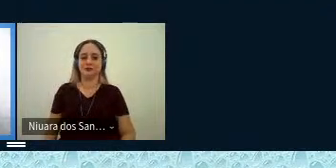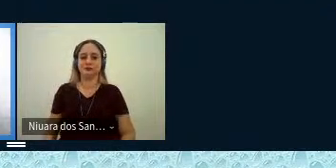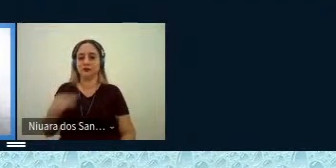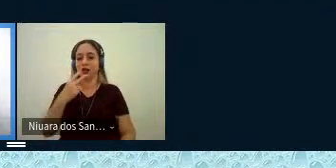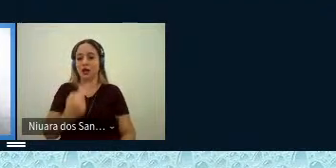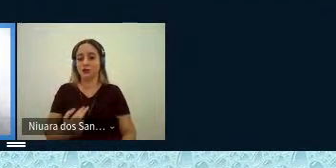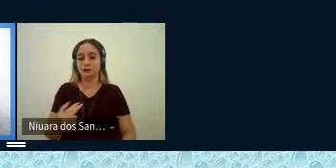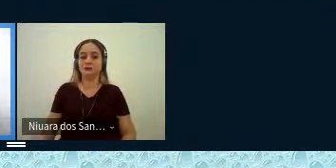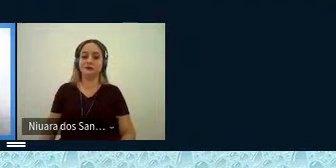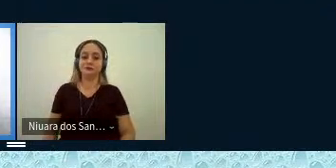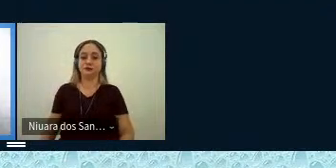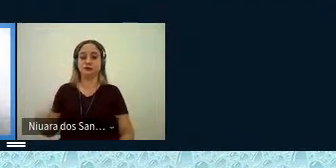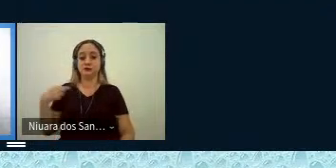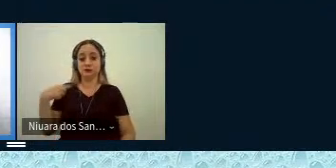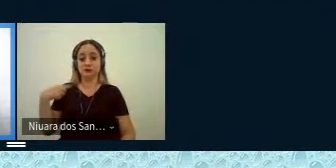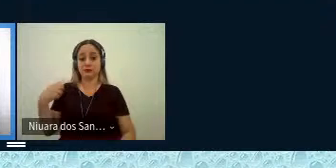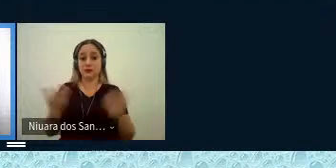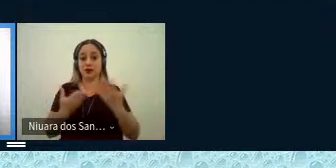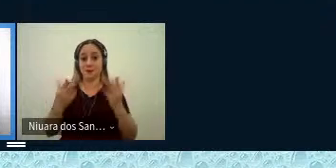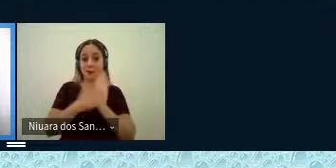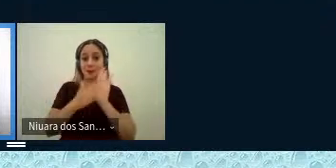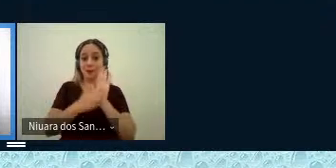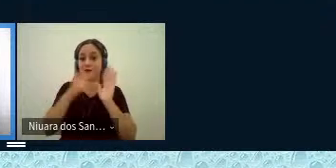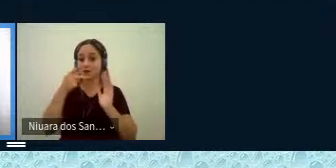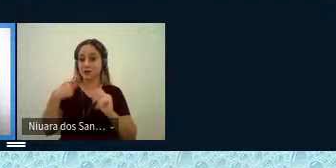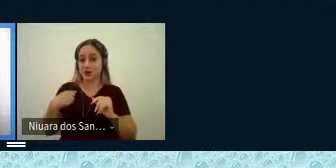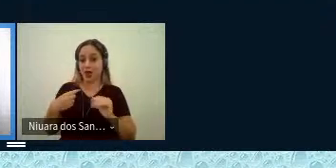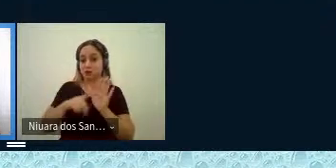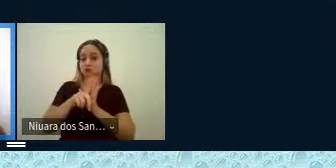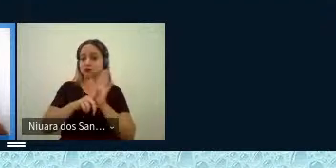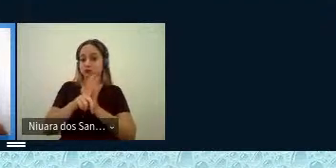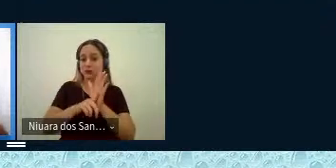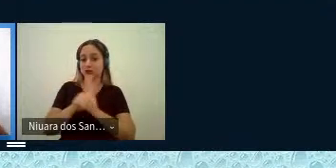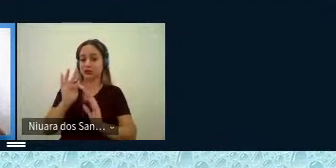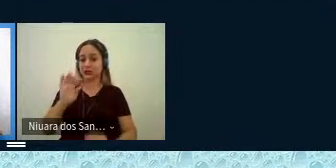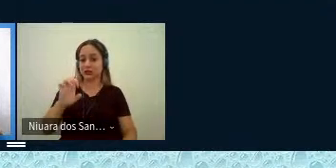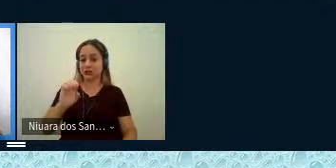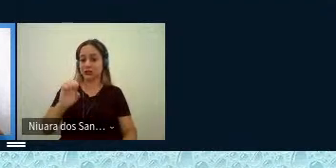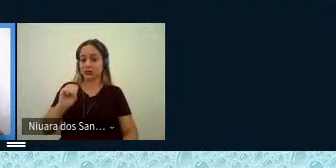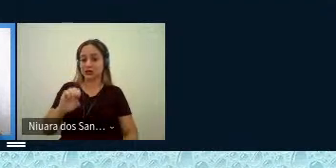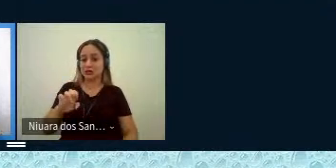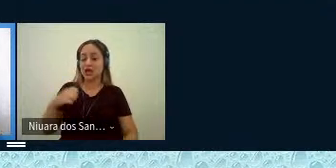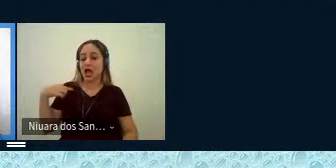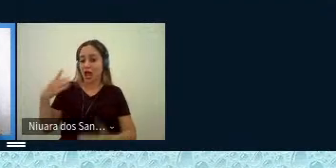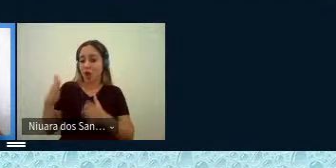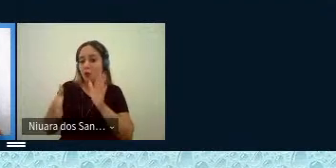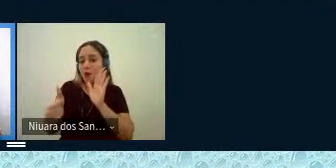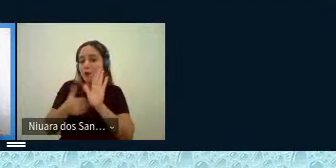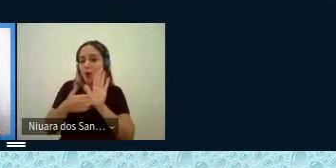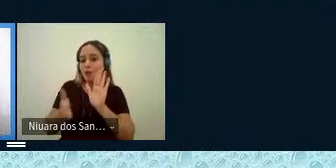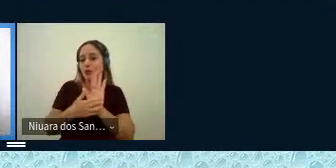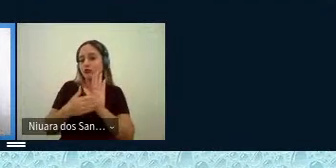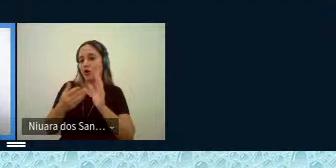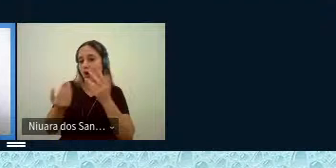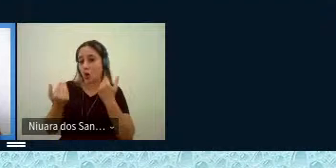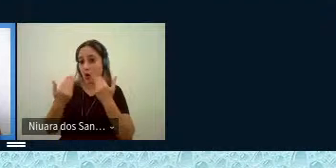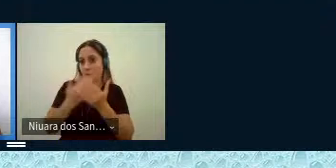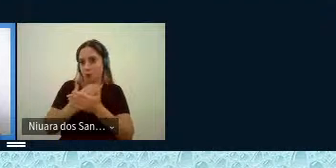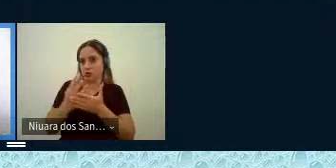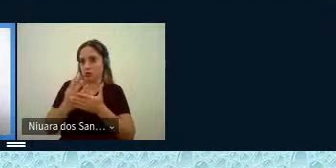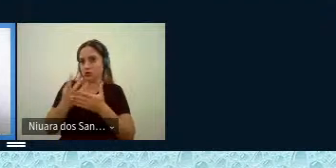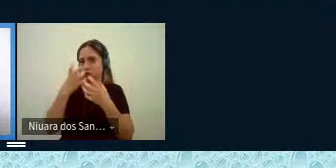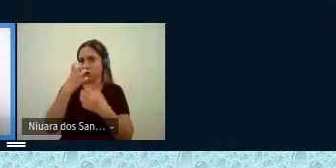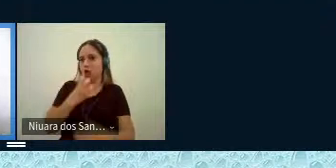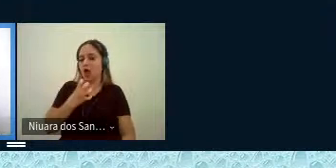lhes falar da minha pesquisa de tese é uma proposta também. Ela começa num estado sério, não é?